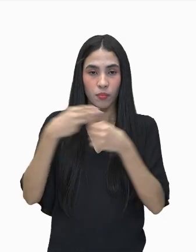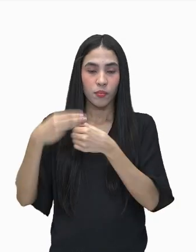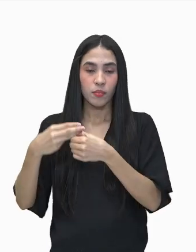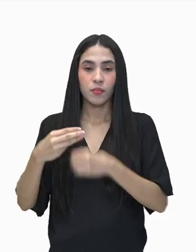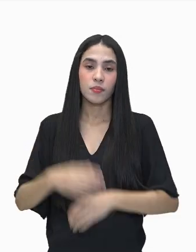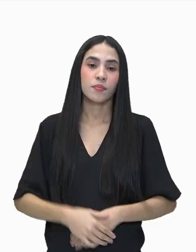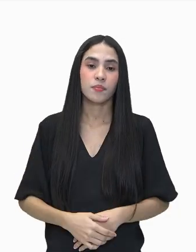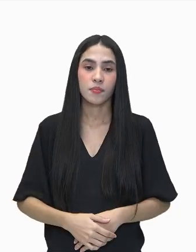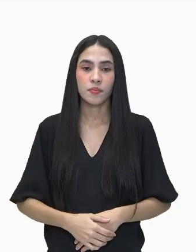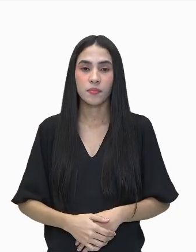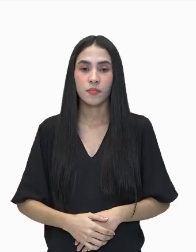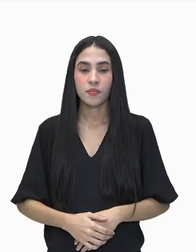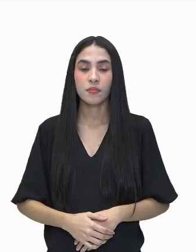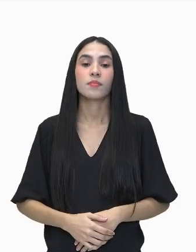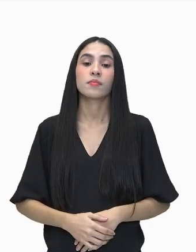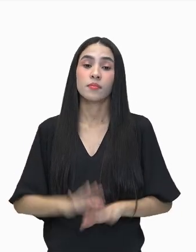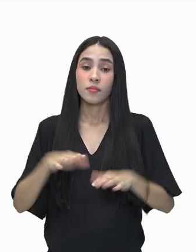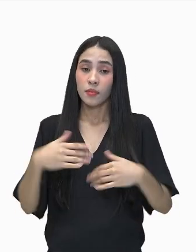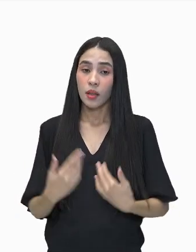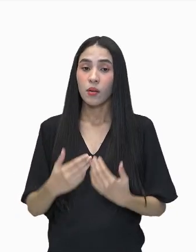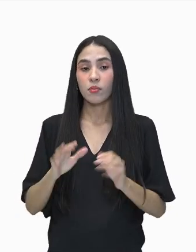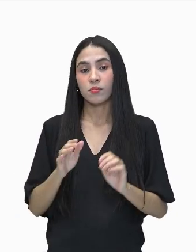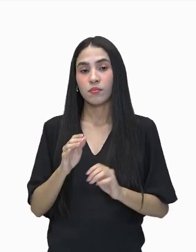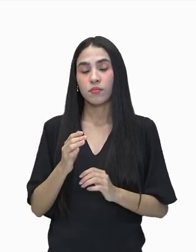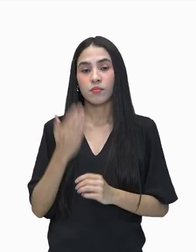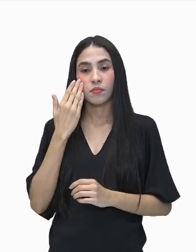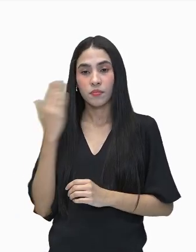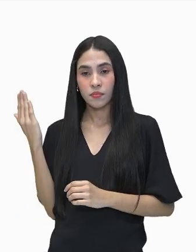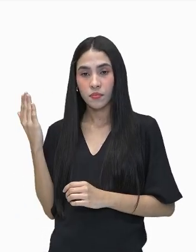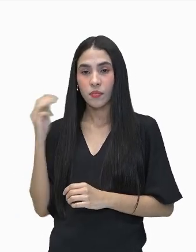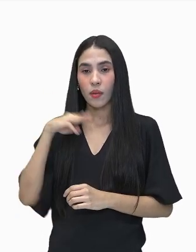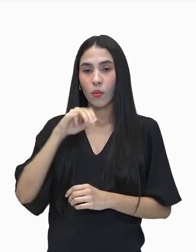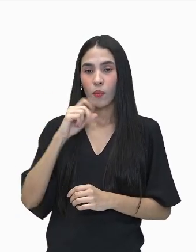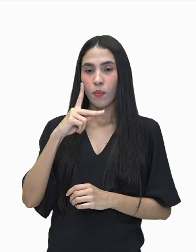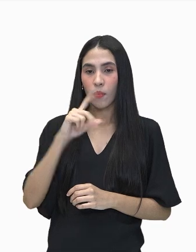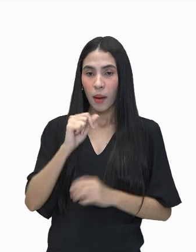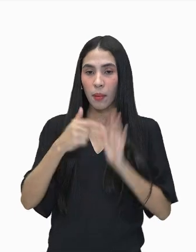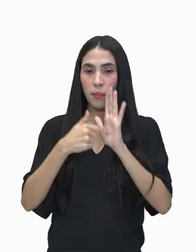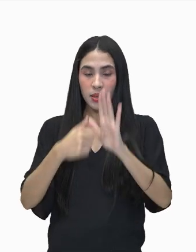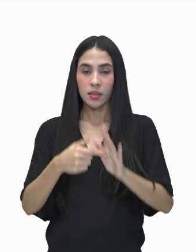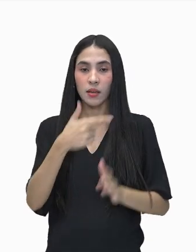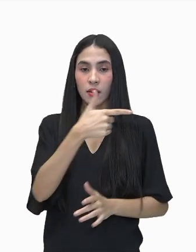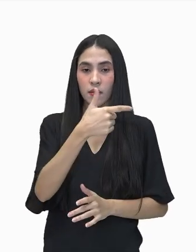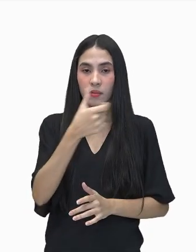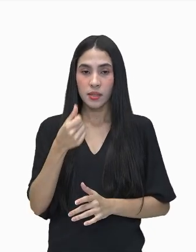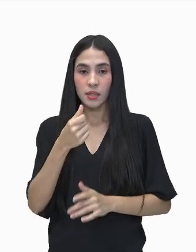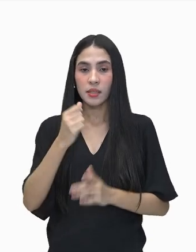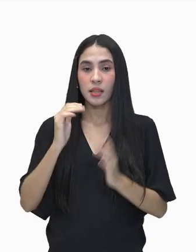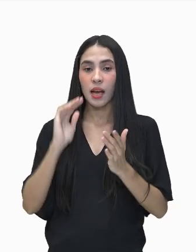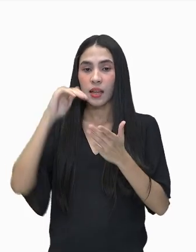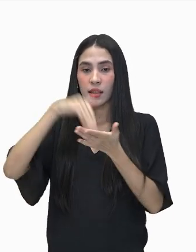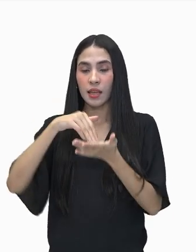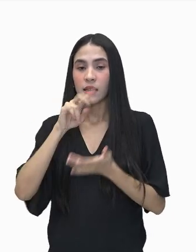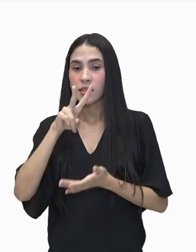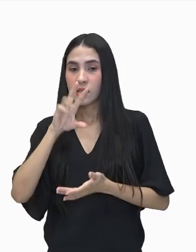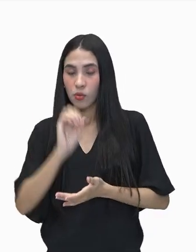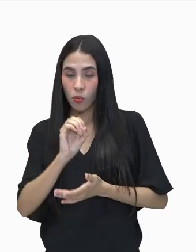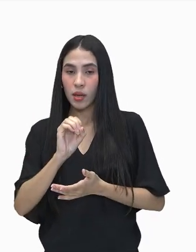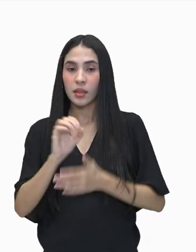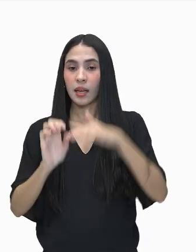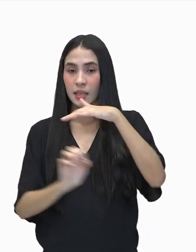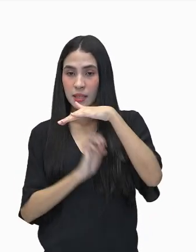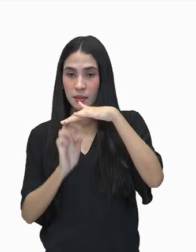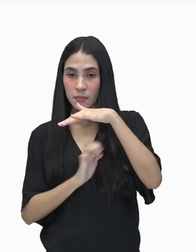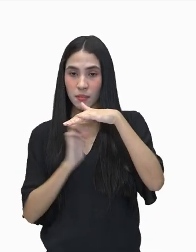Então, nós temos, segundo esse mapa, uma média de 26 a 50 empresas industriais que são